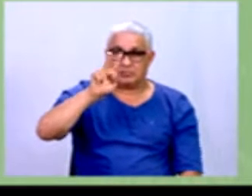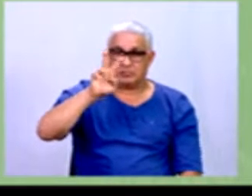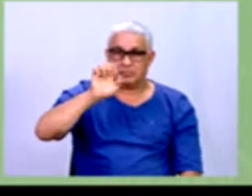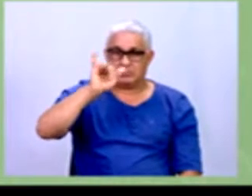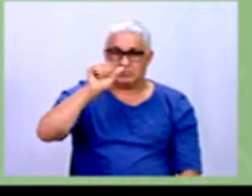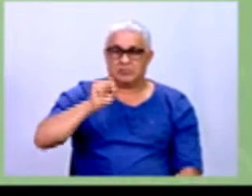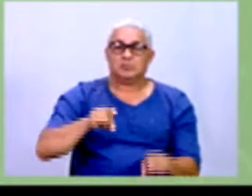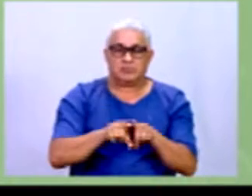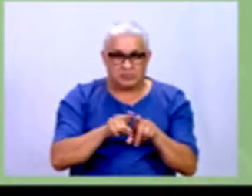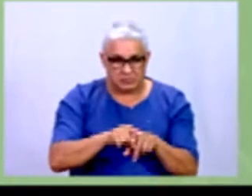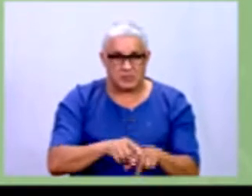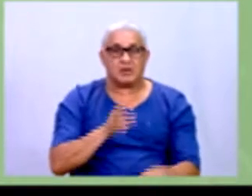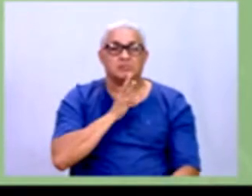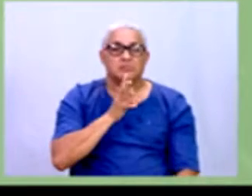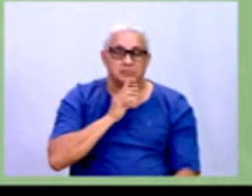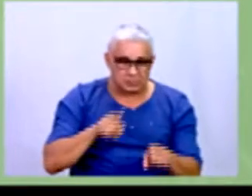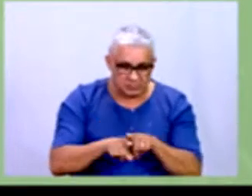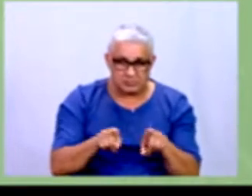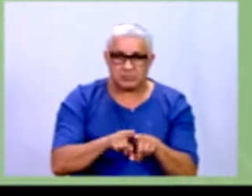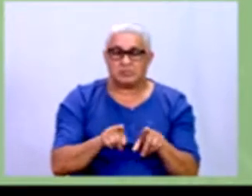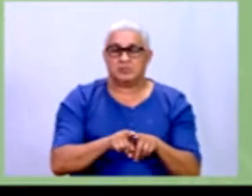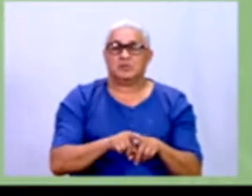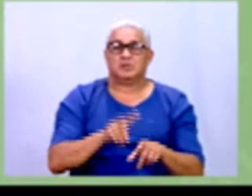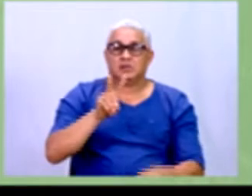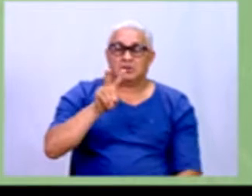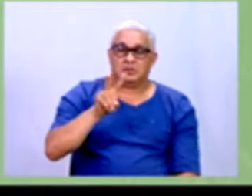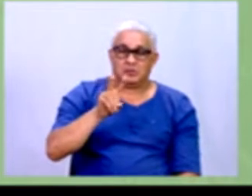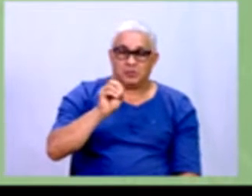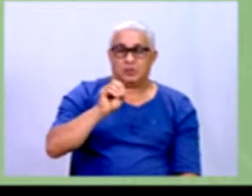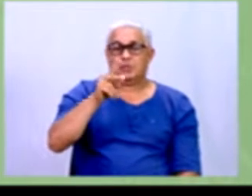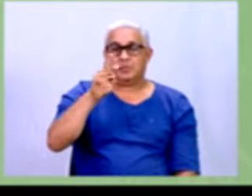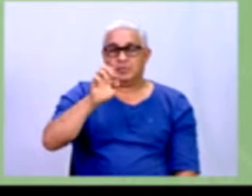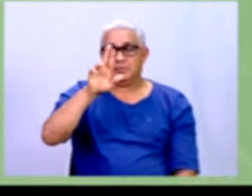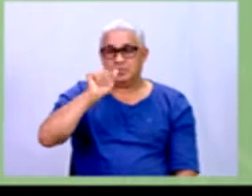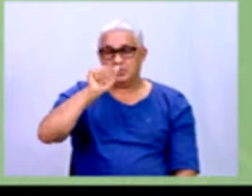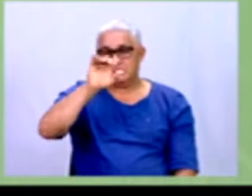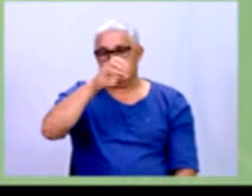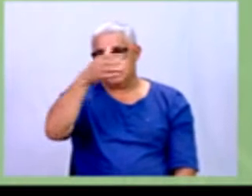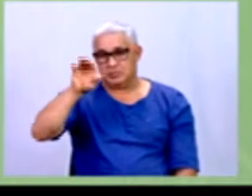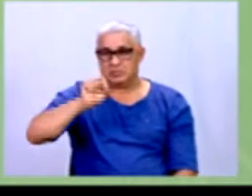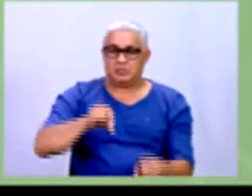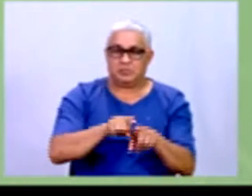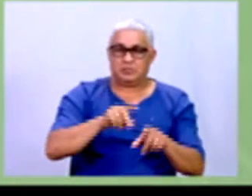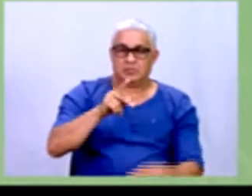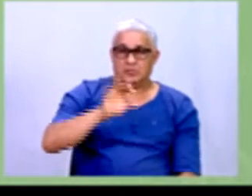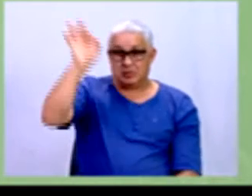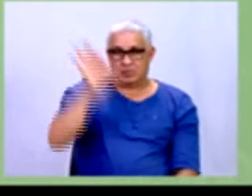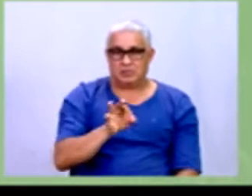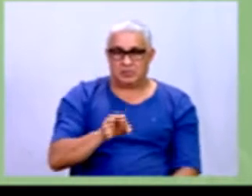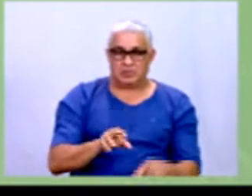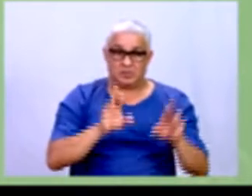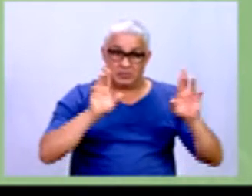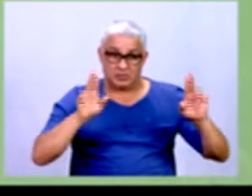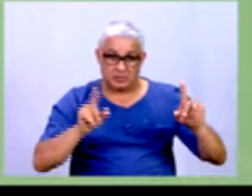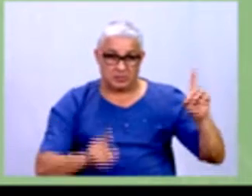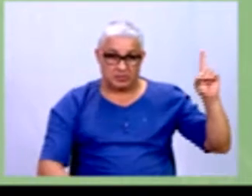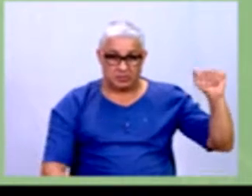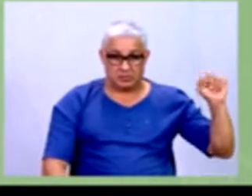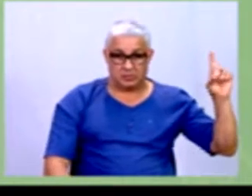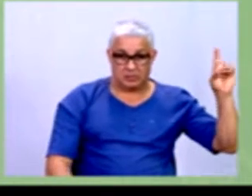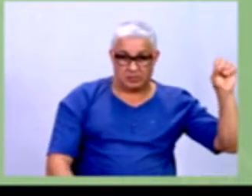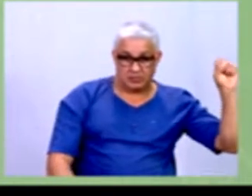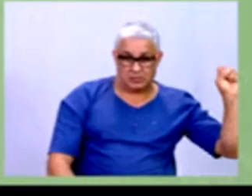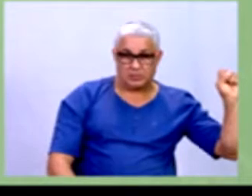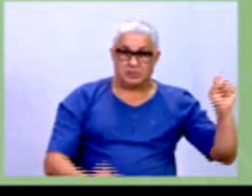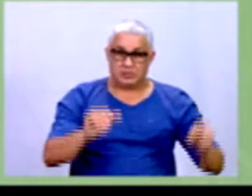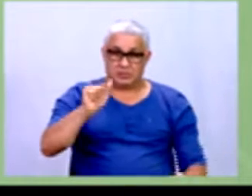exemplificar operações que envolvam porcentagem, né? Identificar a diferença entre dados absolutos e